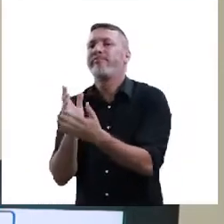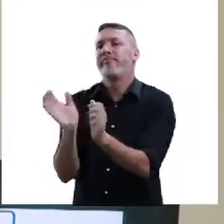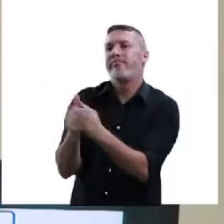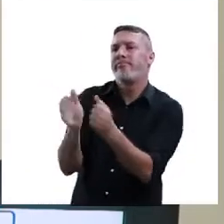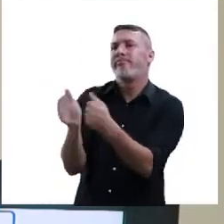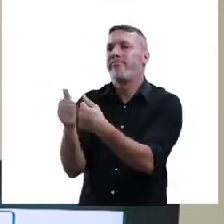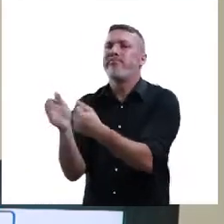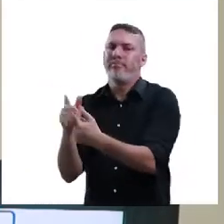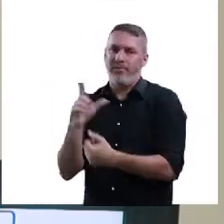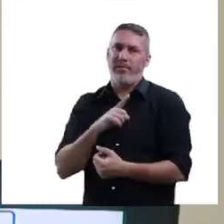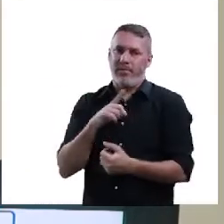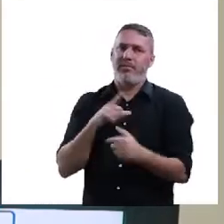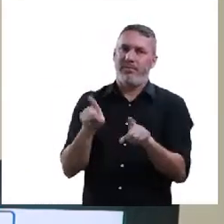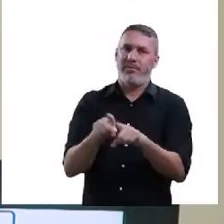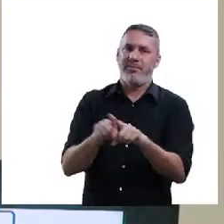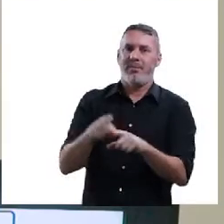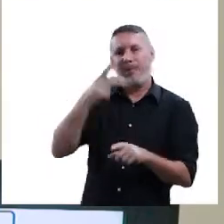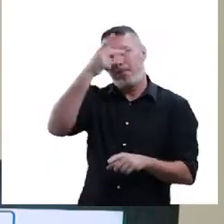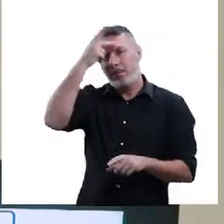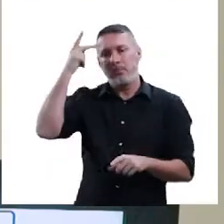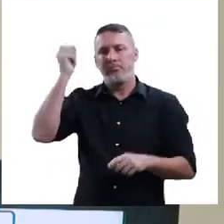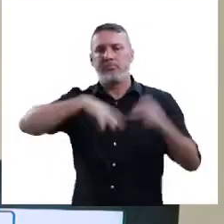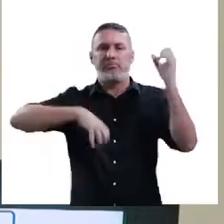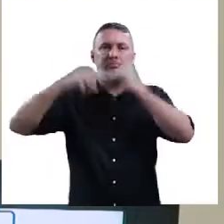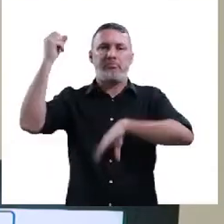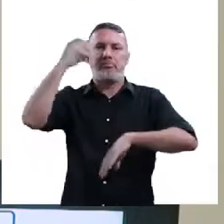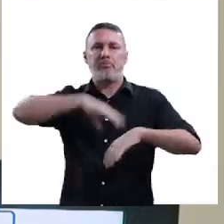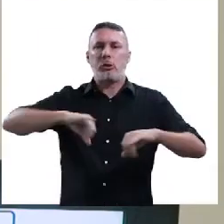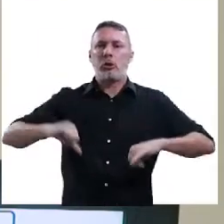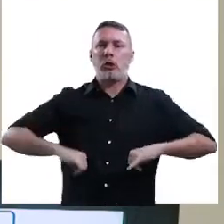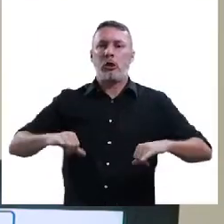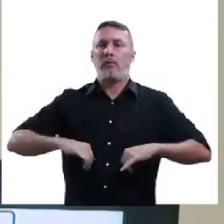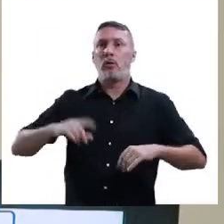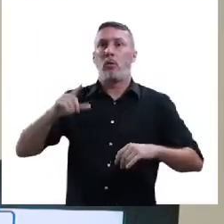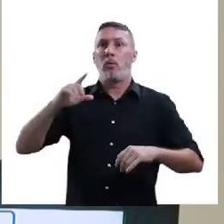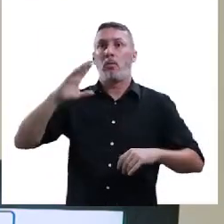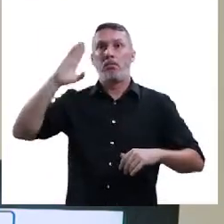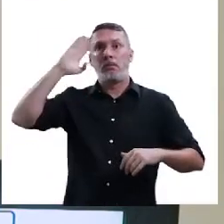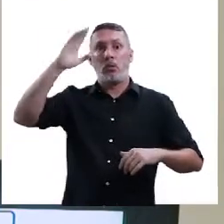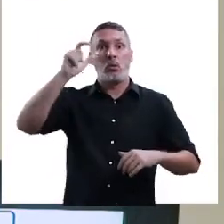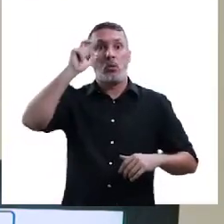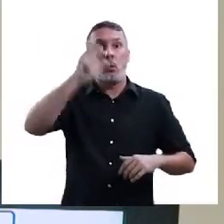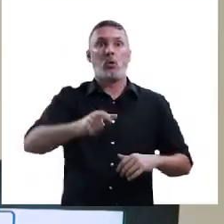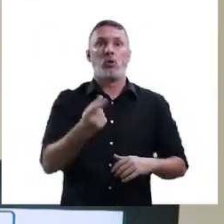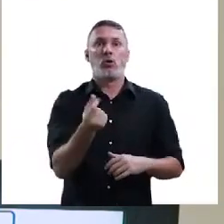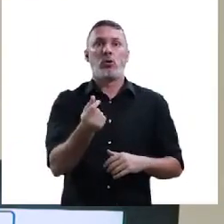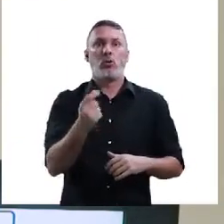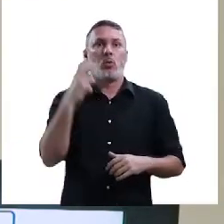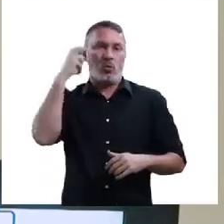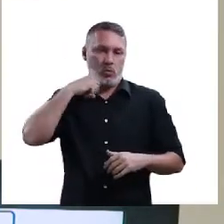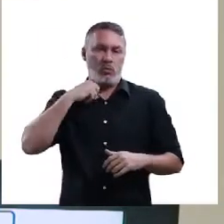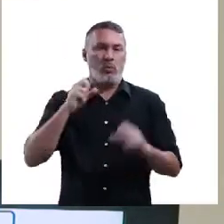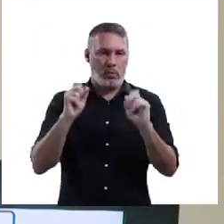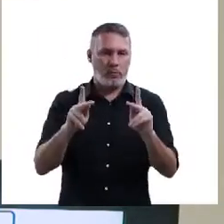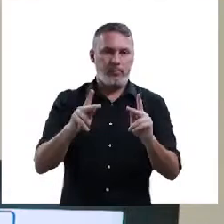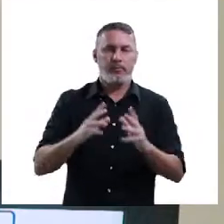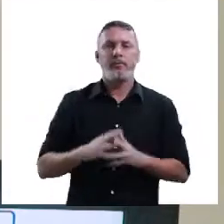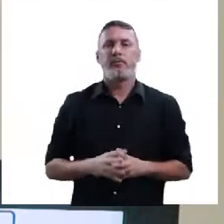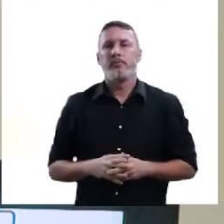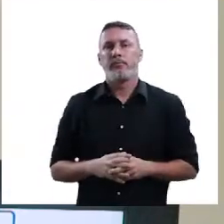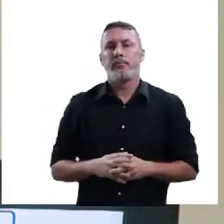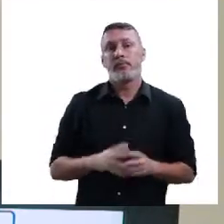a parte do clandestino. Nós temos pessoas despreparadas, mas que visam apenas o lucro.